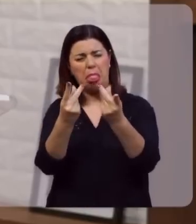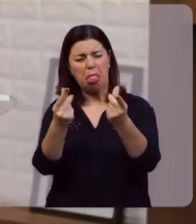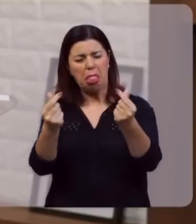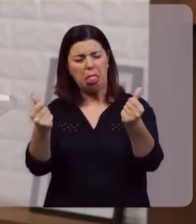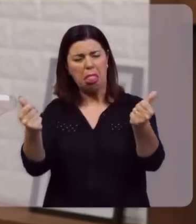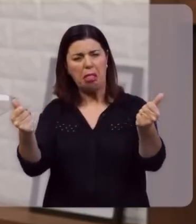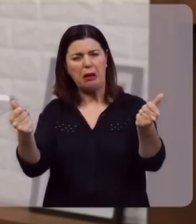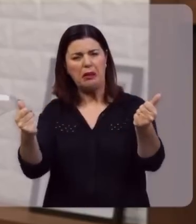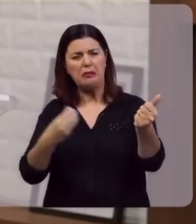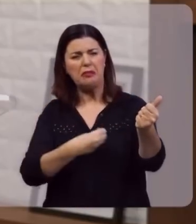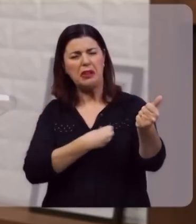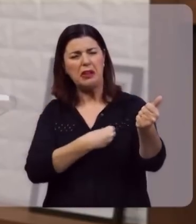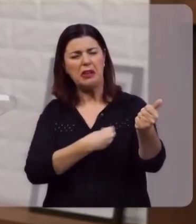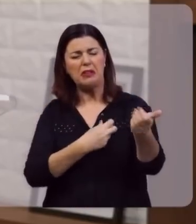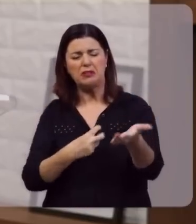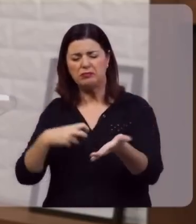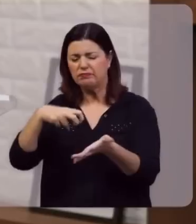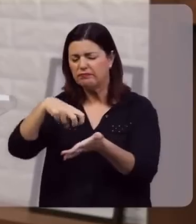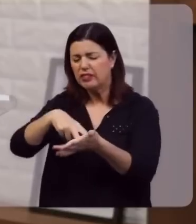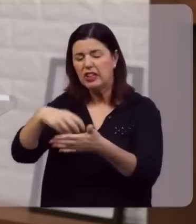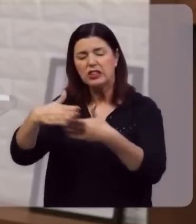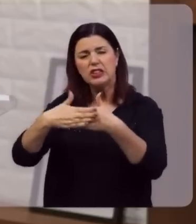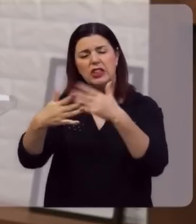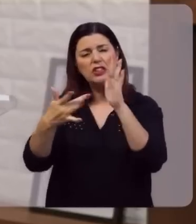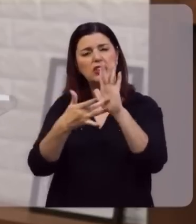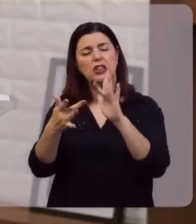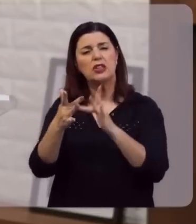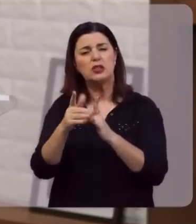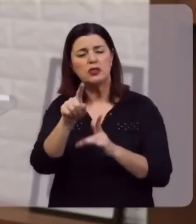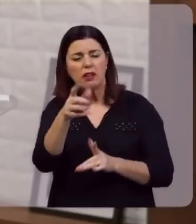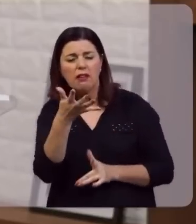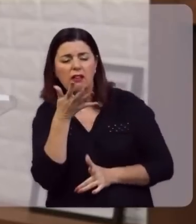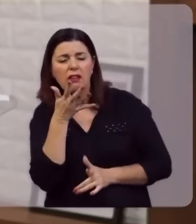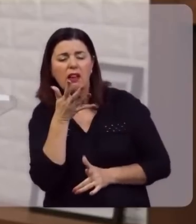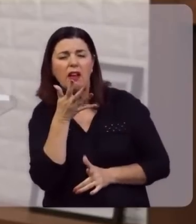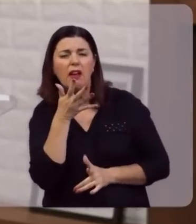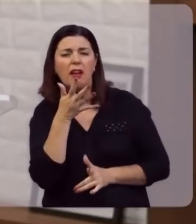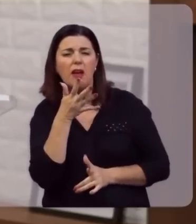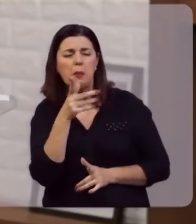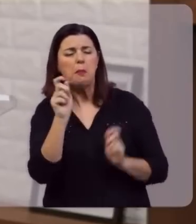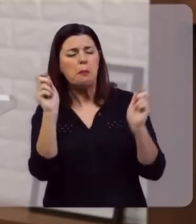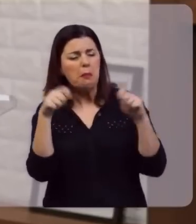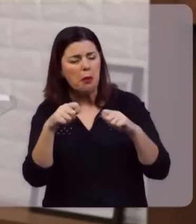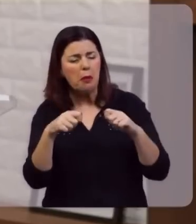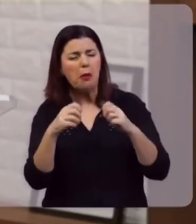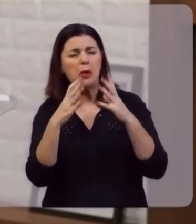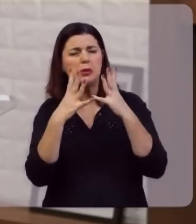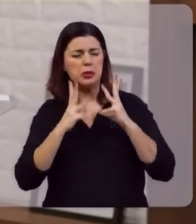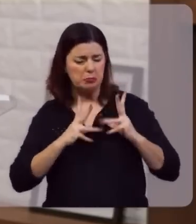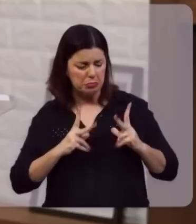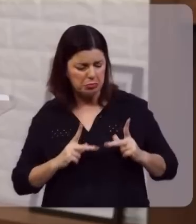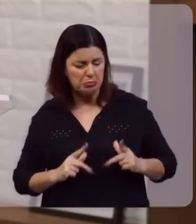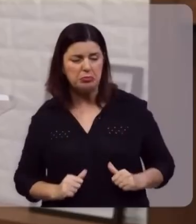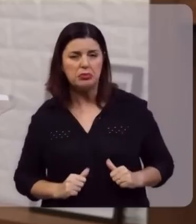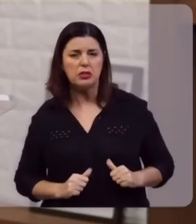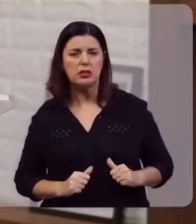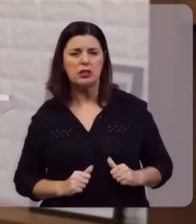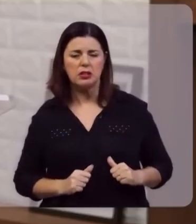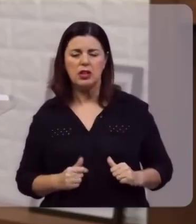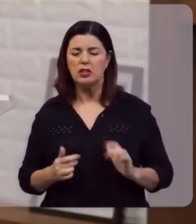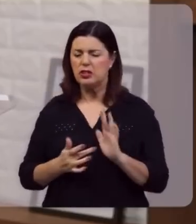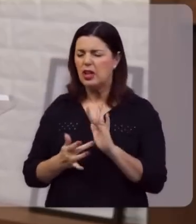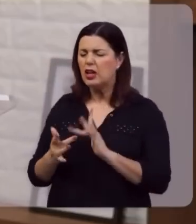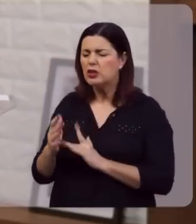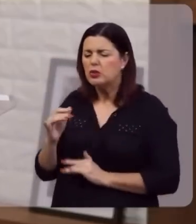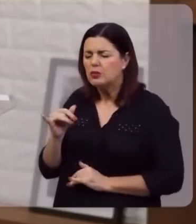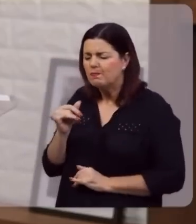e se prostra diante de Jesus, e diz, se tu quiseres, tu podes purificar-me, Jesus profundamente compadecido dele, tocou e disse,